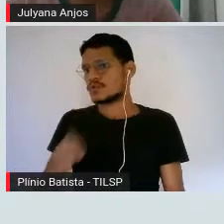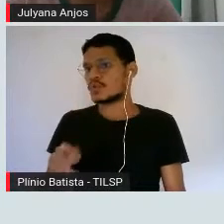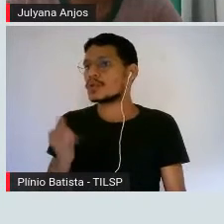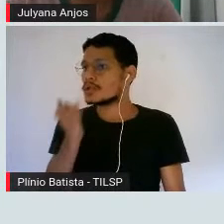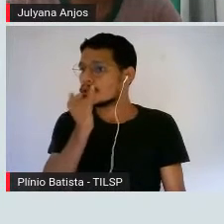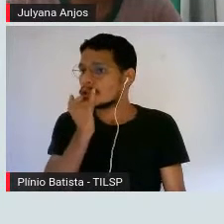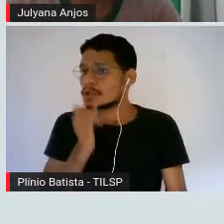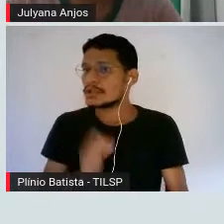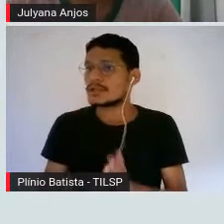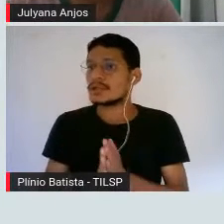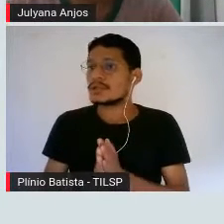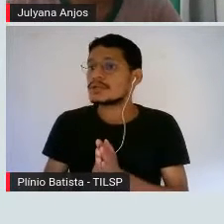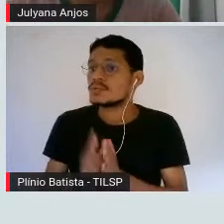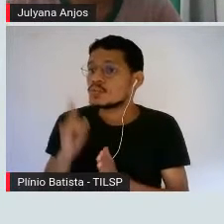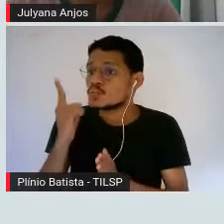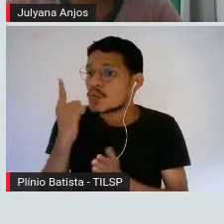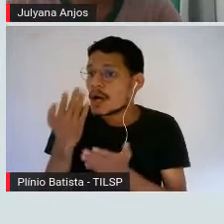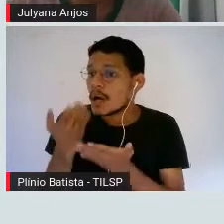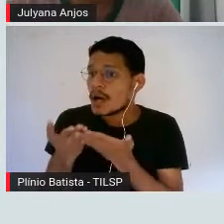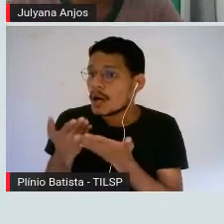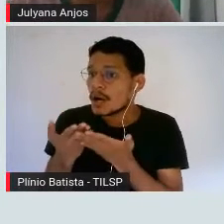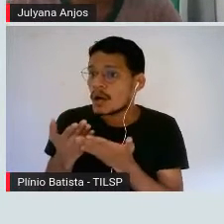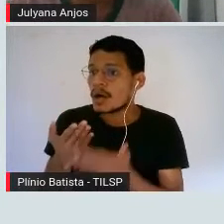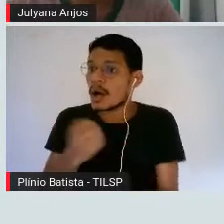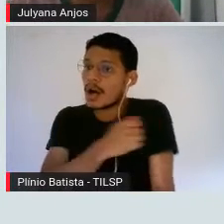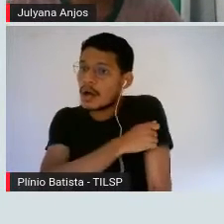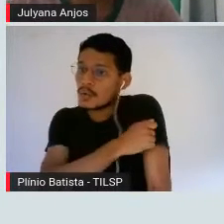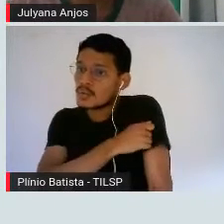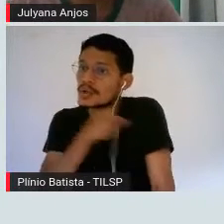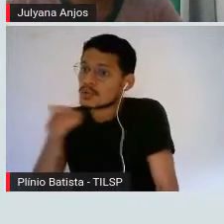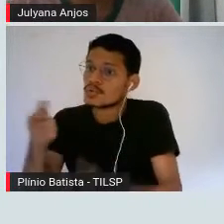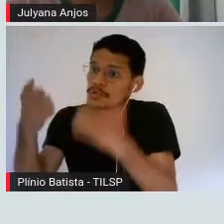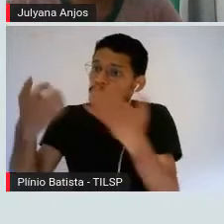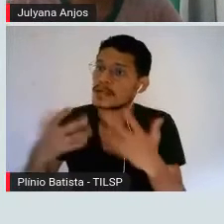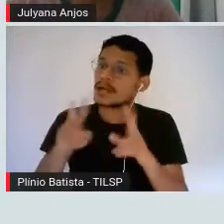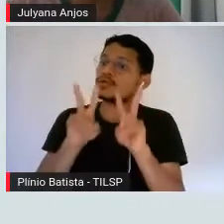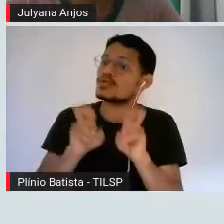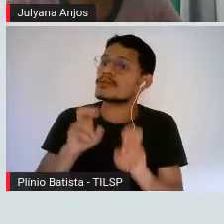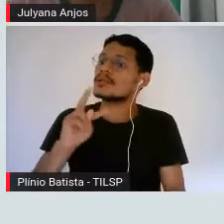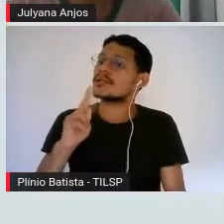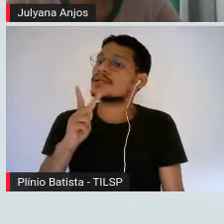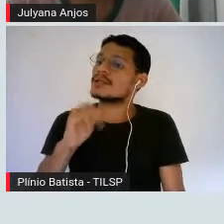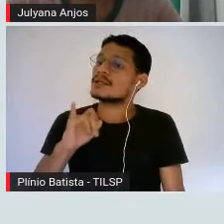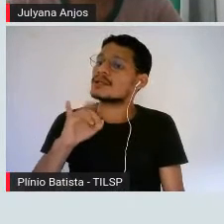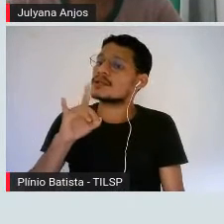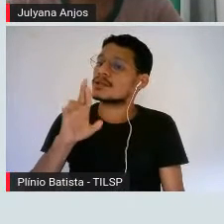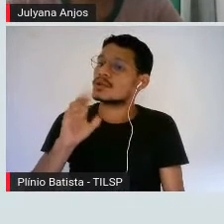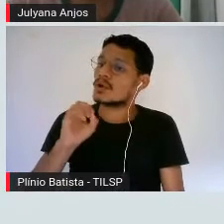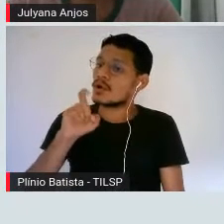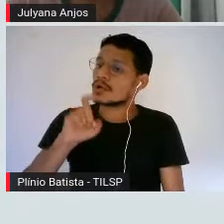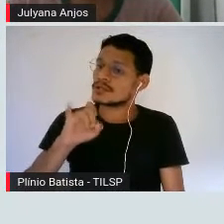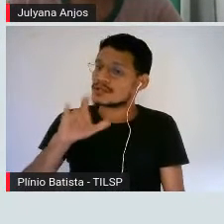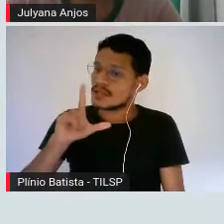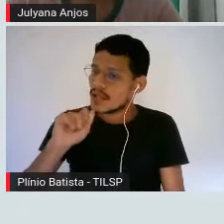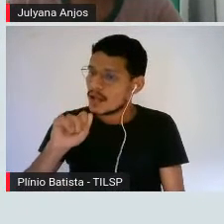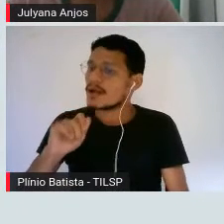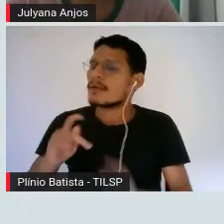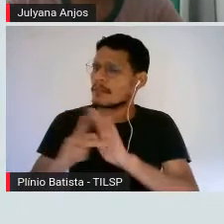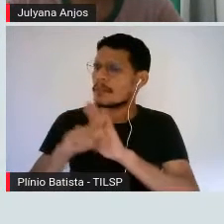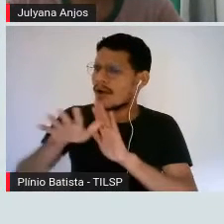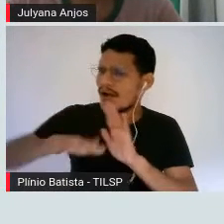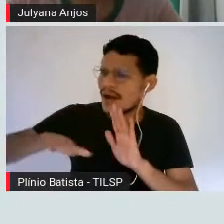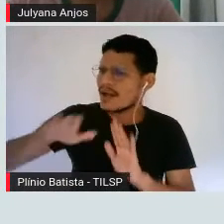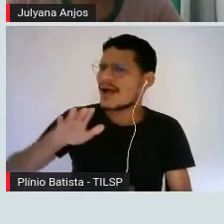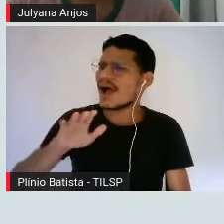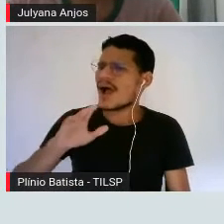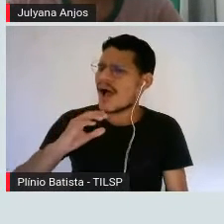Licença, um aluno pediu só para botar um pouquinho ali na hidroxila, nos ácidos graxos, ela ficou um pouco